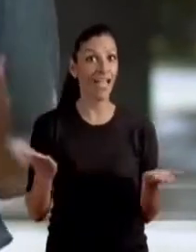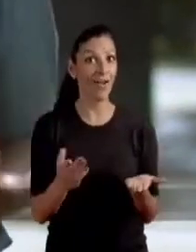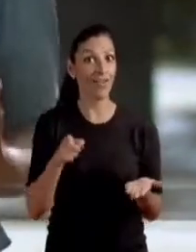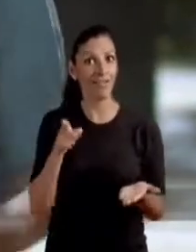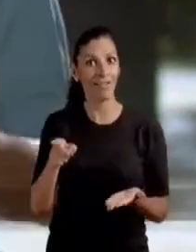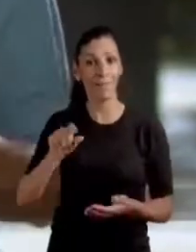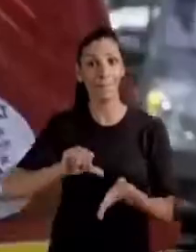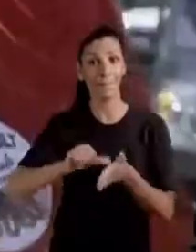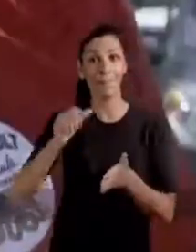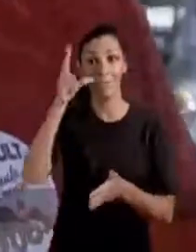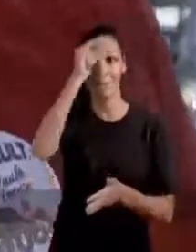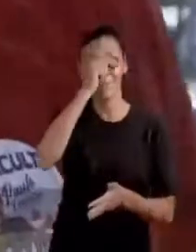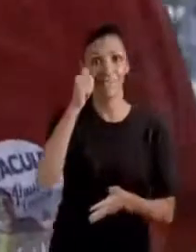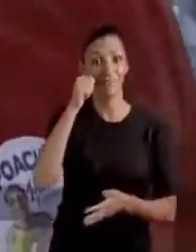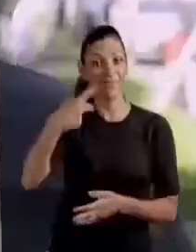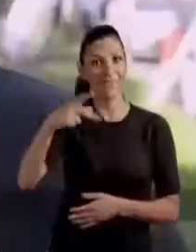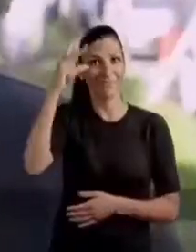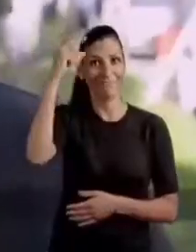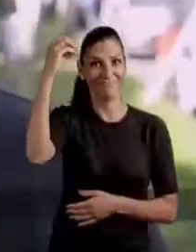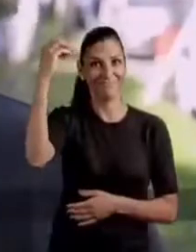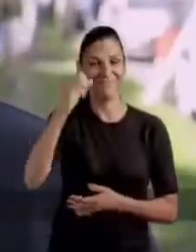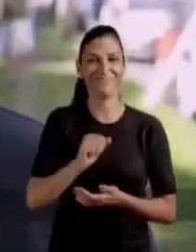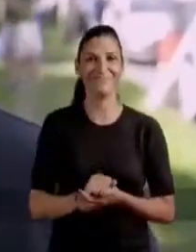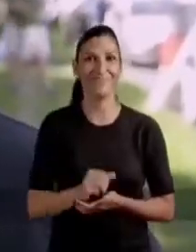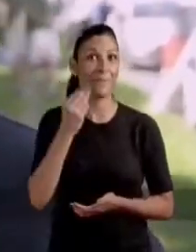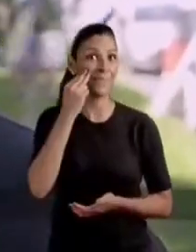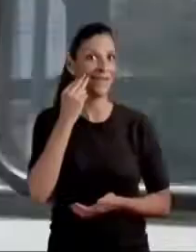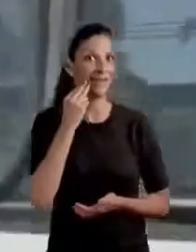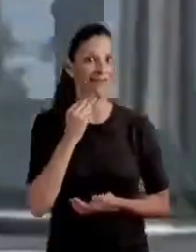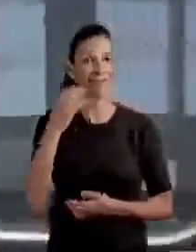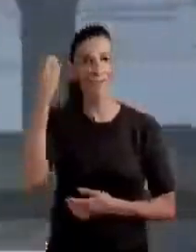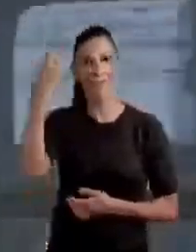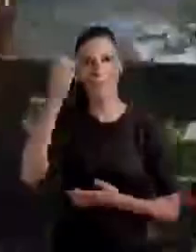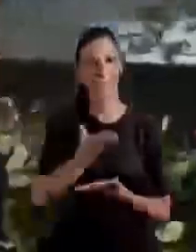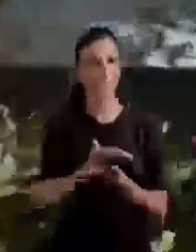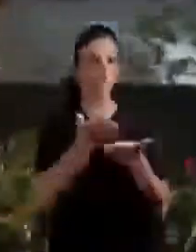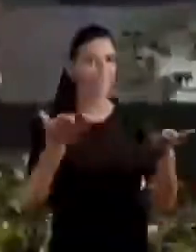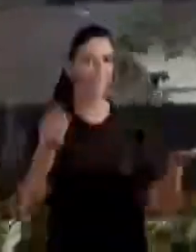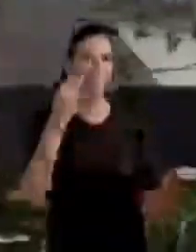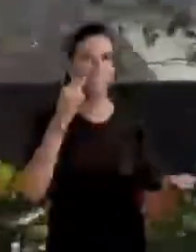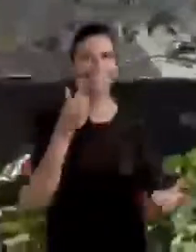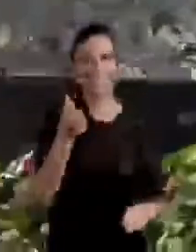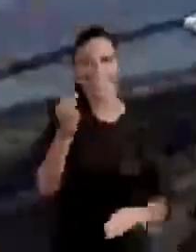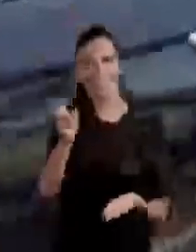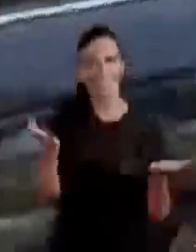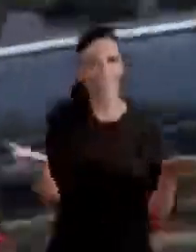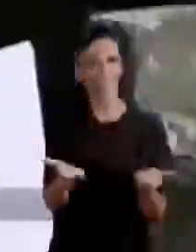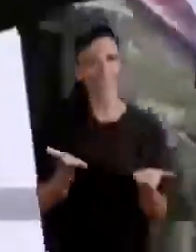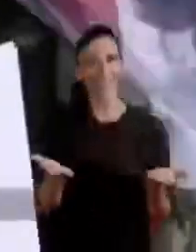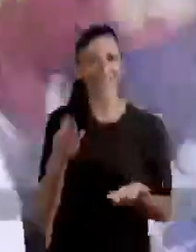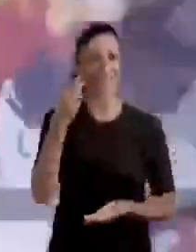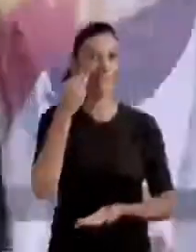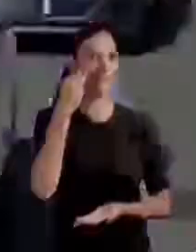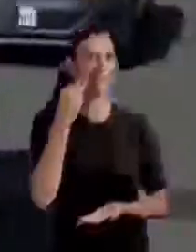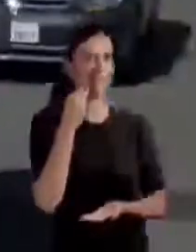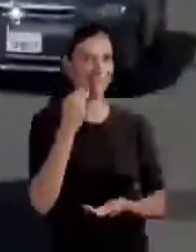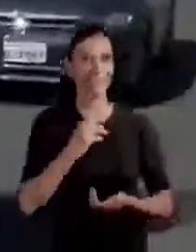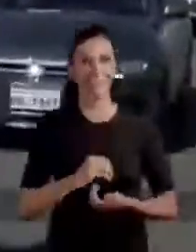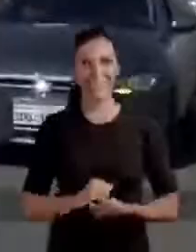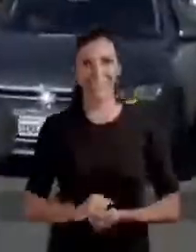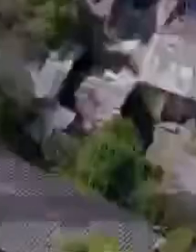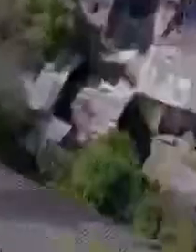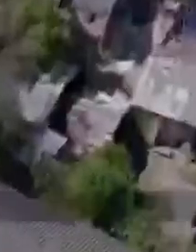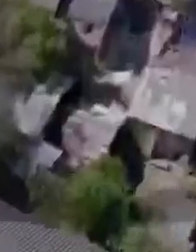Agora é 65. Chegou a vez dela. Primeira prefeita mulher dessa cidade. Vamos! Vamos, Alegre, tá bom, lá. 65